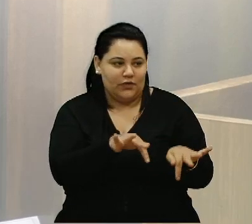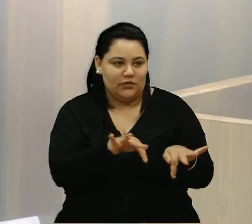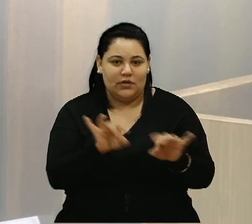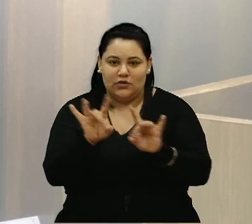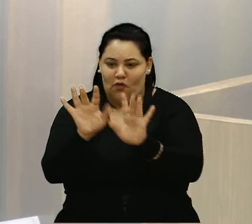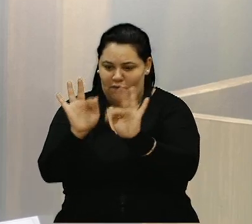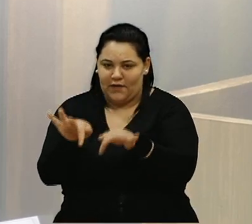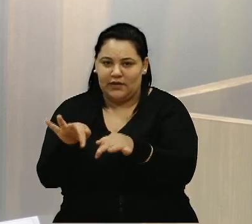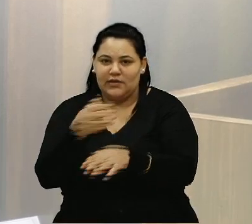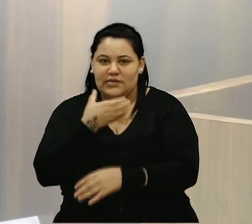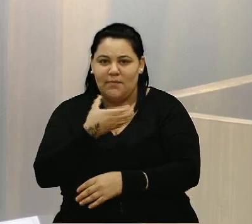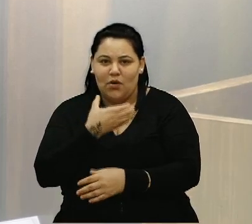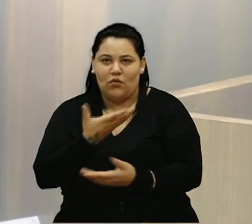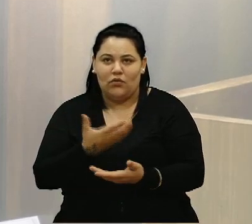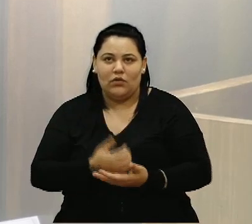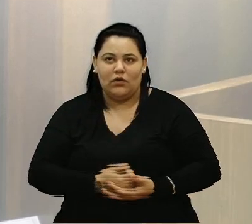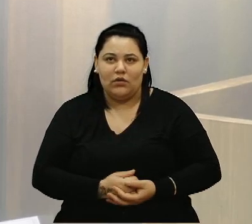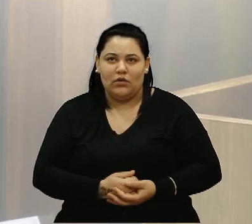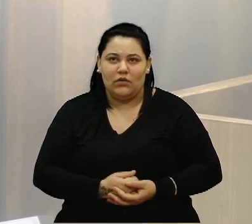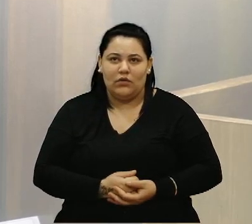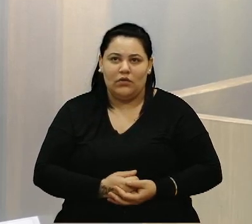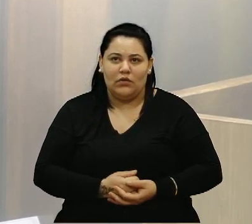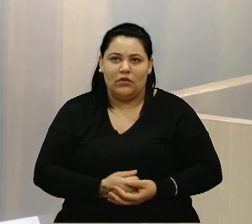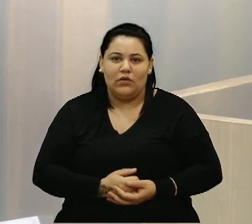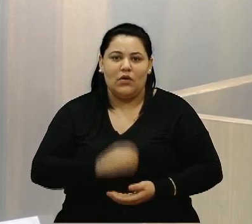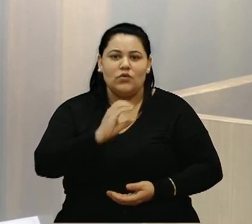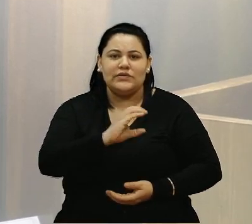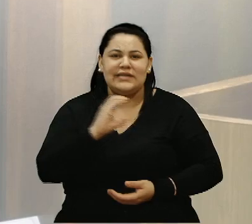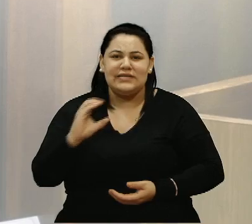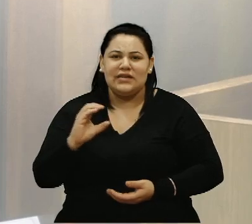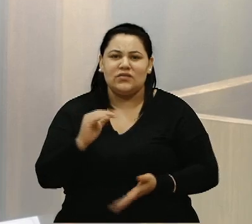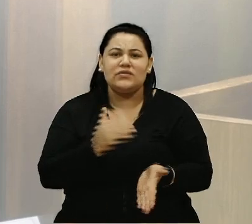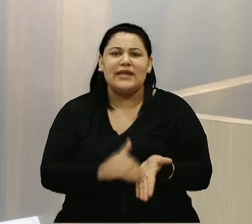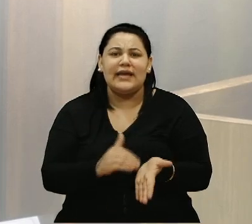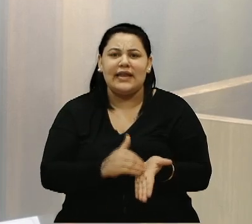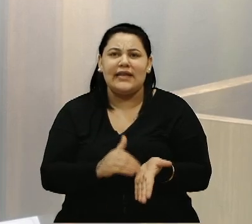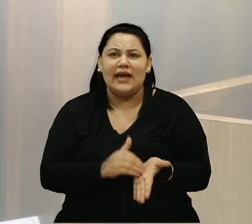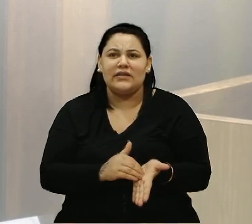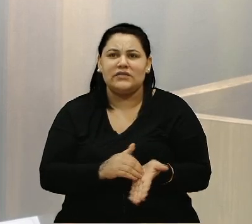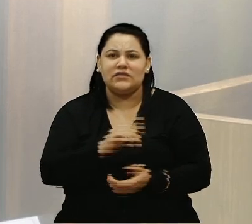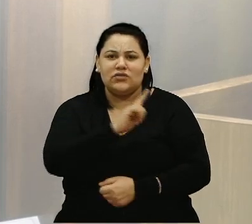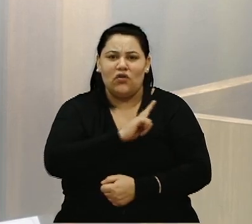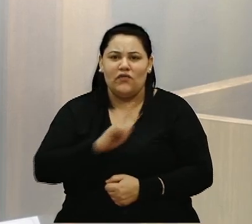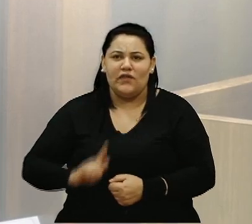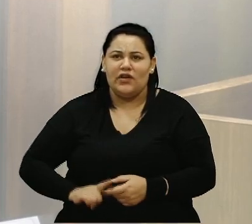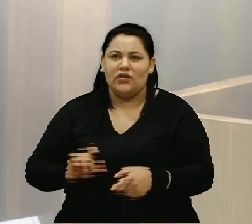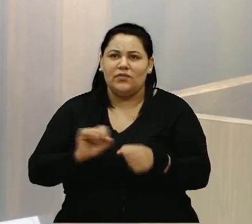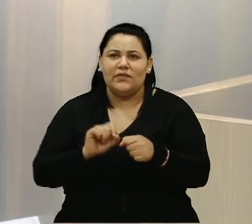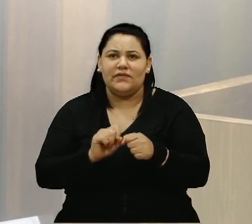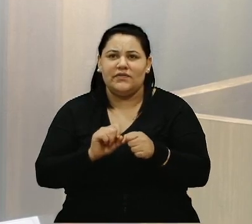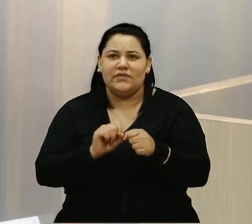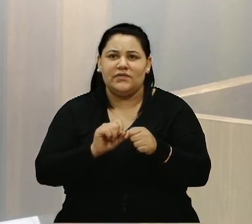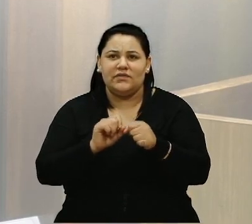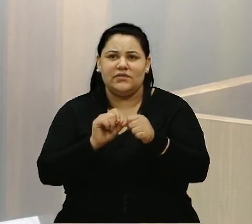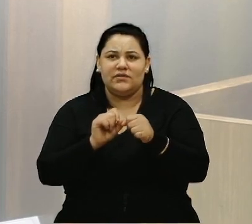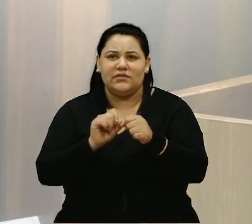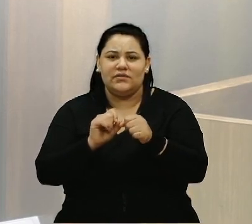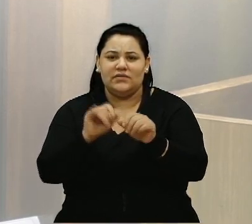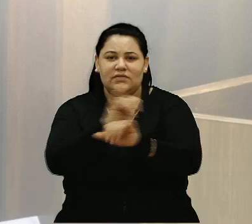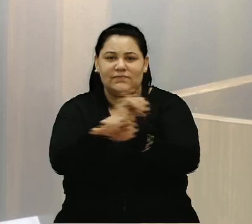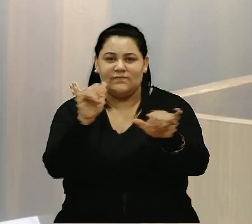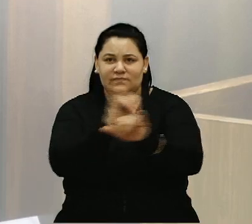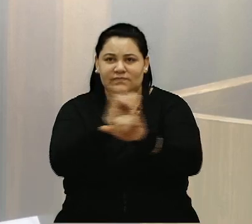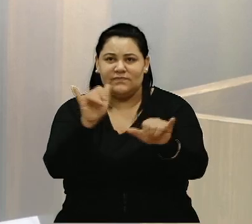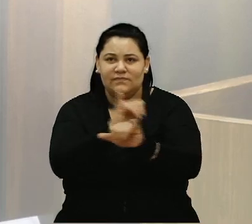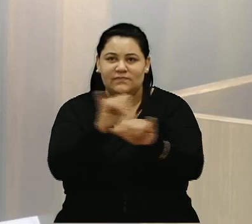dezembro. Os CCs, os secretários, eles estão no governo para fazer campanha para vereador? Assim, declaradamente?